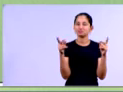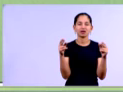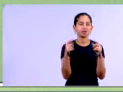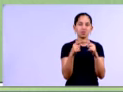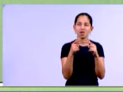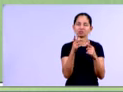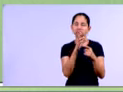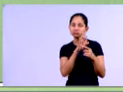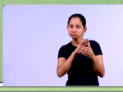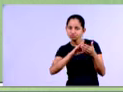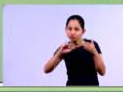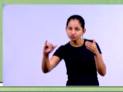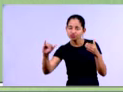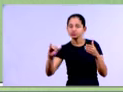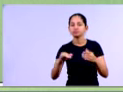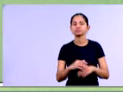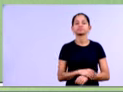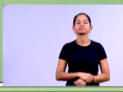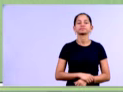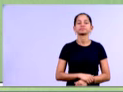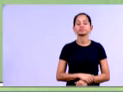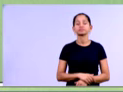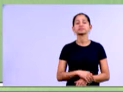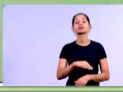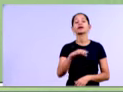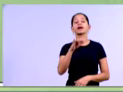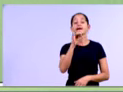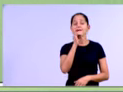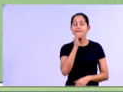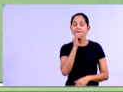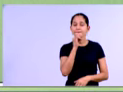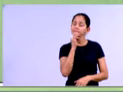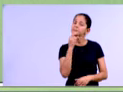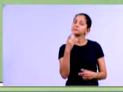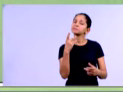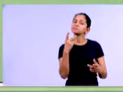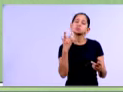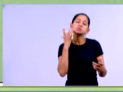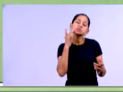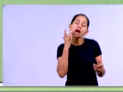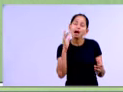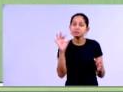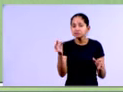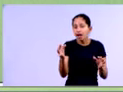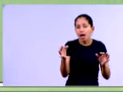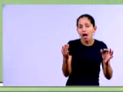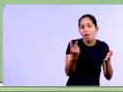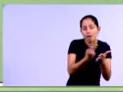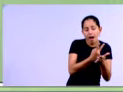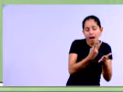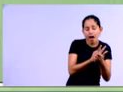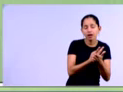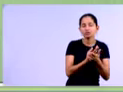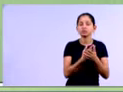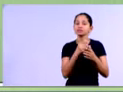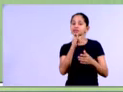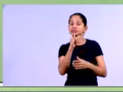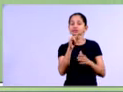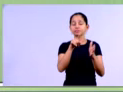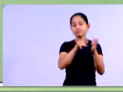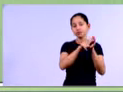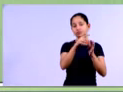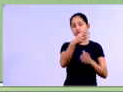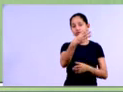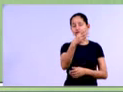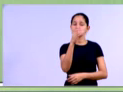falência da nossa empresa. A empresa vai estar em uma situação indefinida quando o número ficar entre menos 3 e 0.